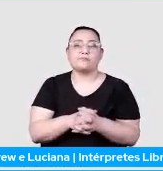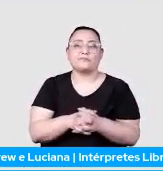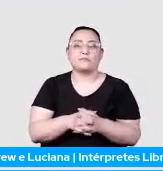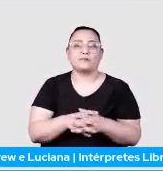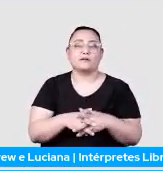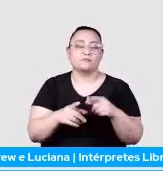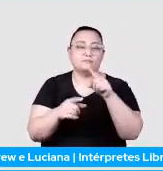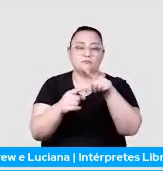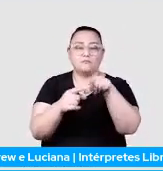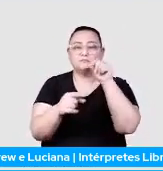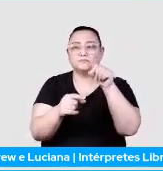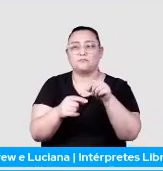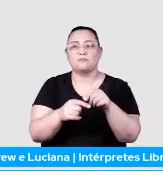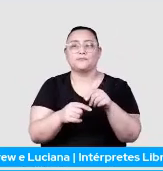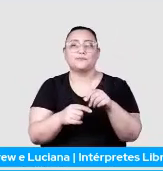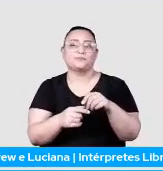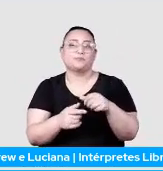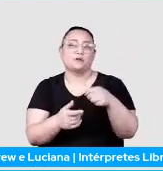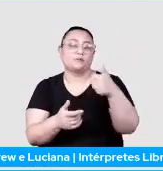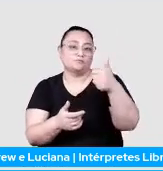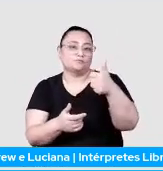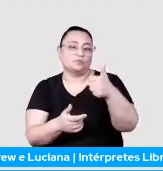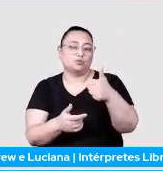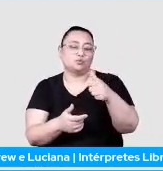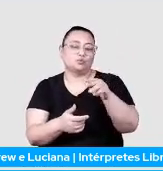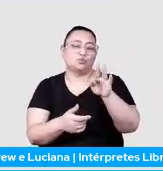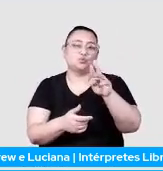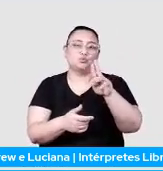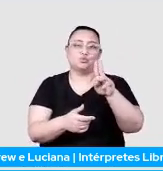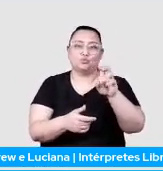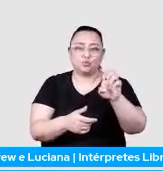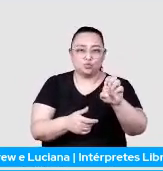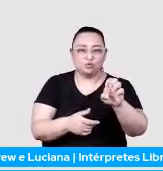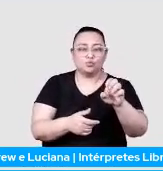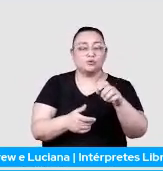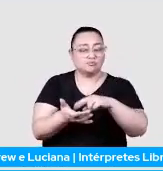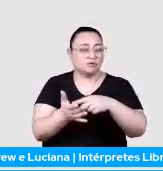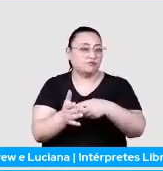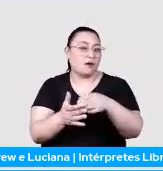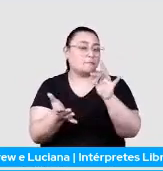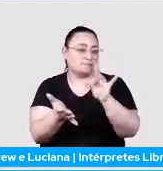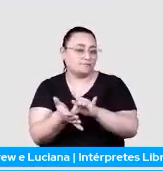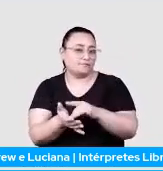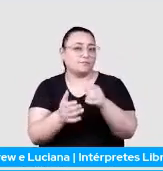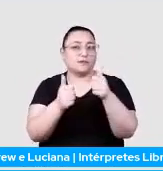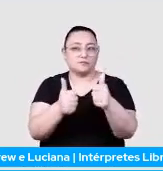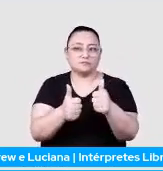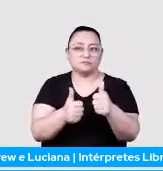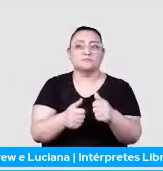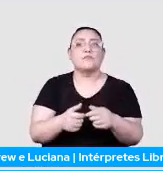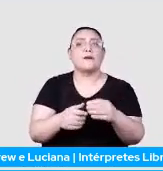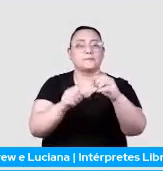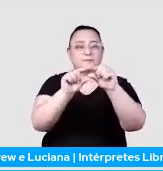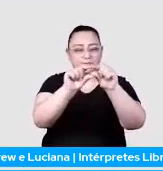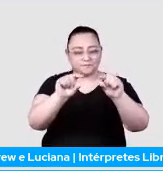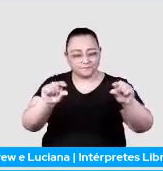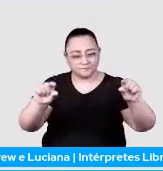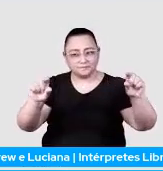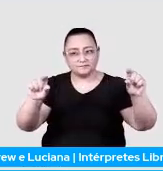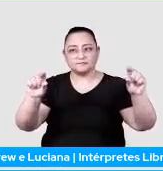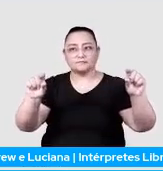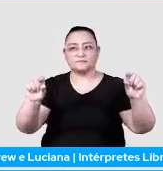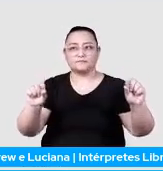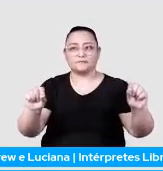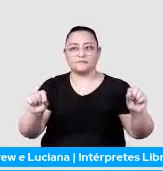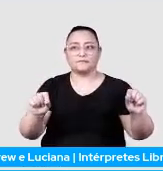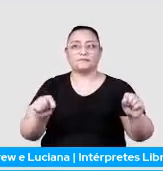Enable True, para ele estar ativado, e eu ativo a extensãozinha aqui com o Python Pass dele, spidermoon.contrib.scrapy.extend